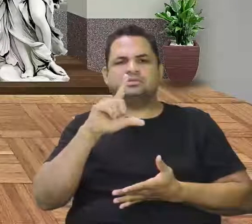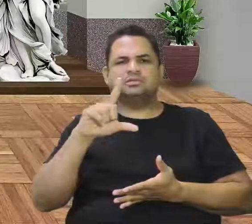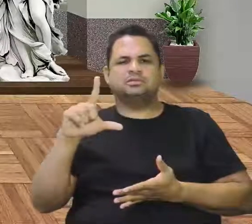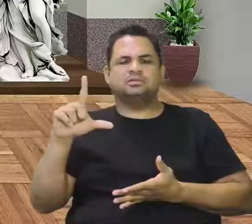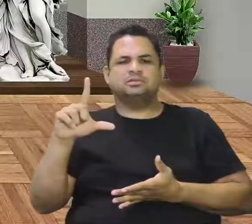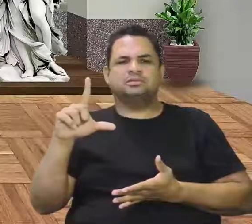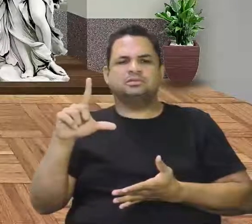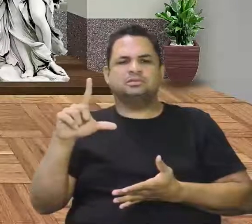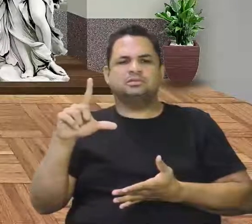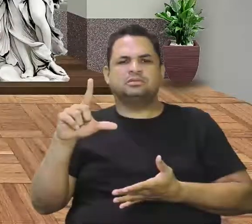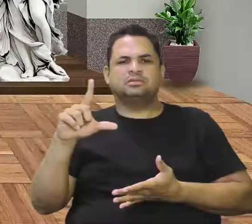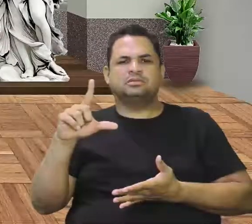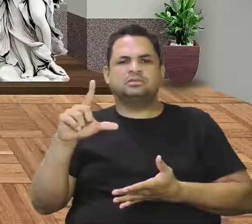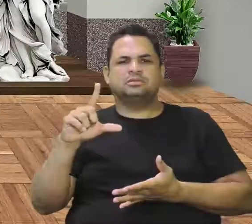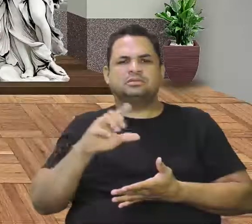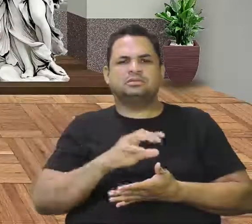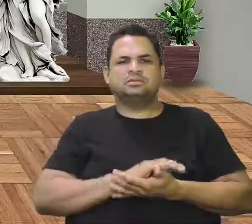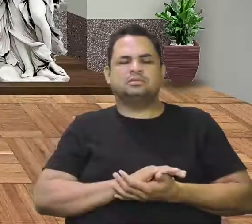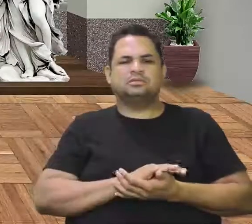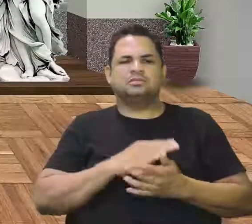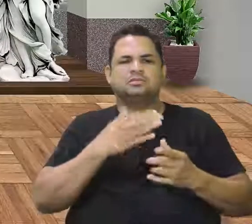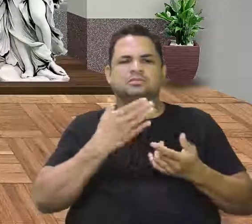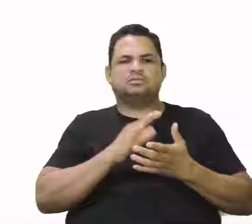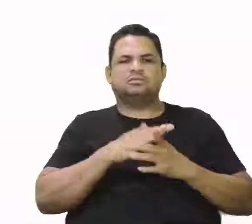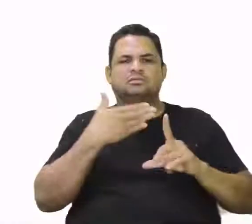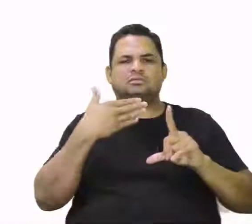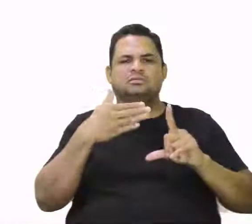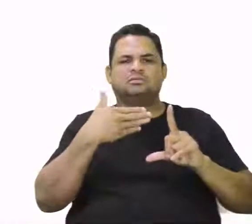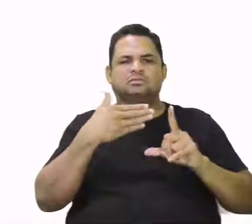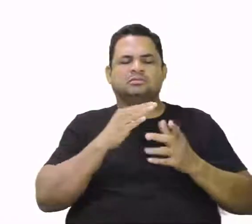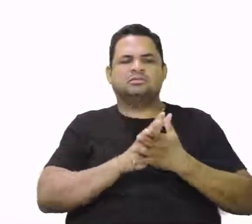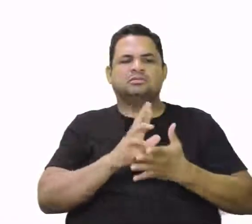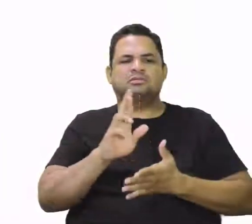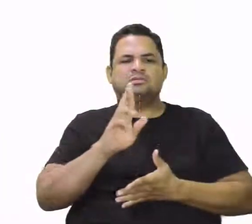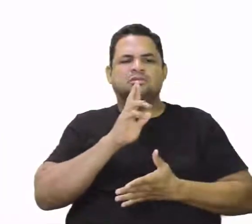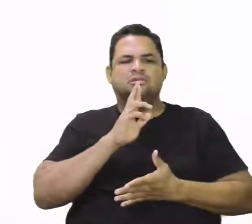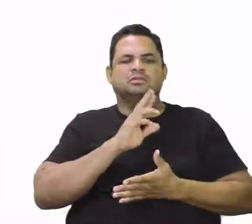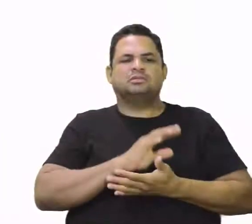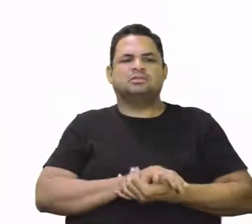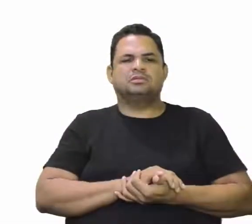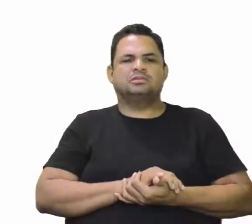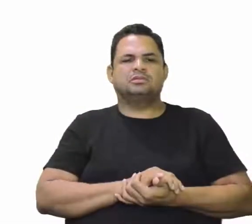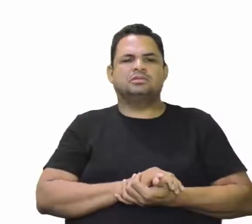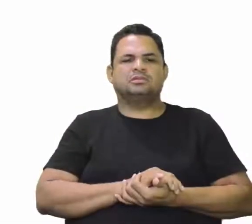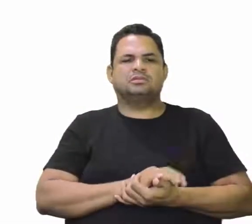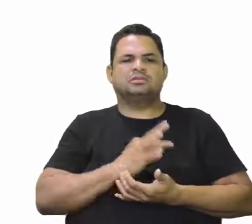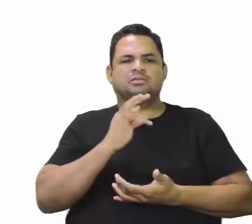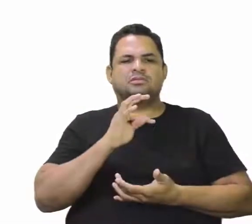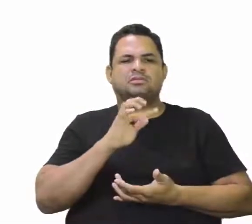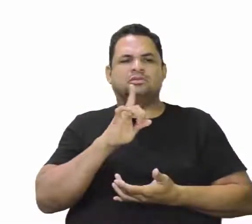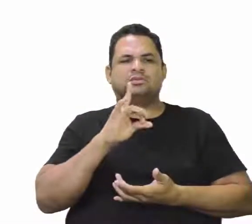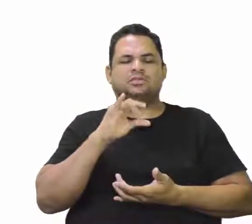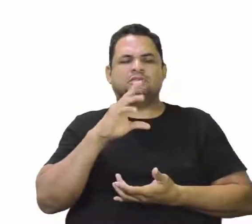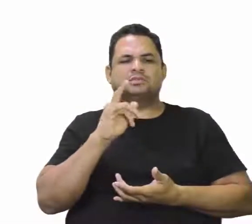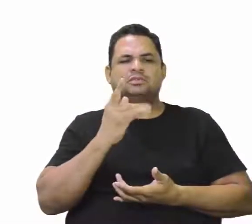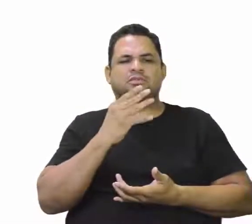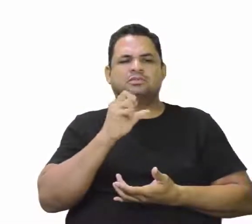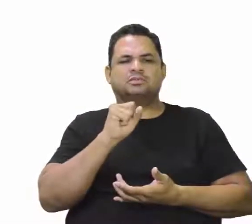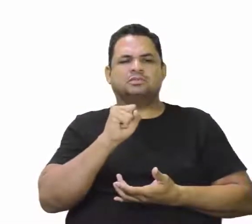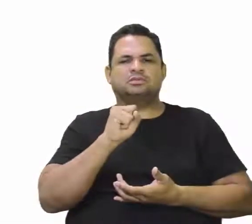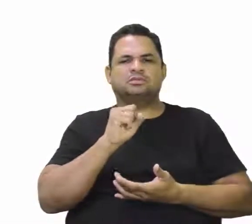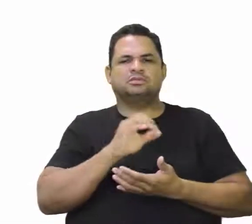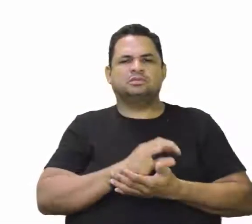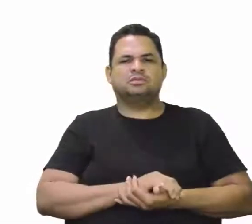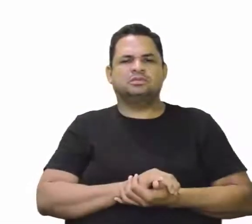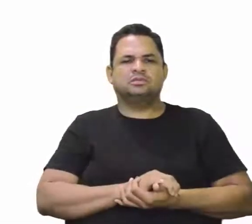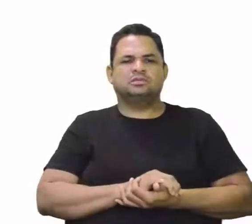370 léguas. Na tela para vocês, então, a resposta correta é o tratado de Tordesilhas. Oh,